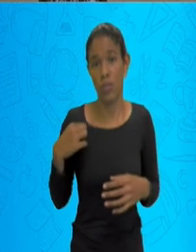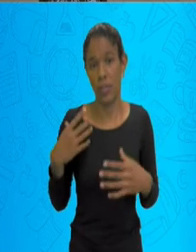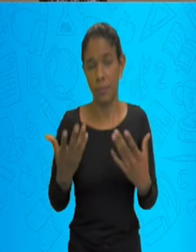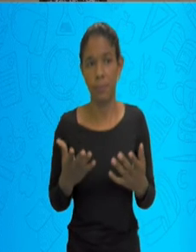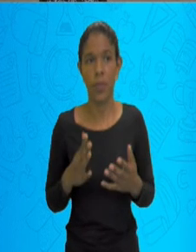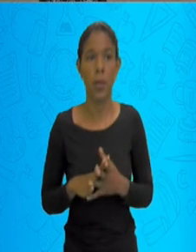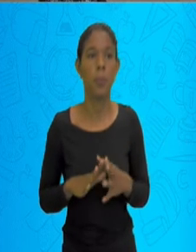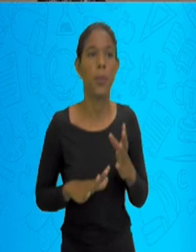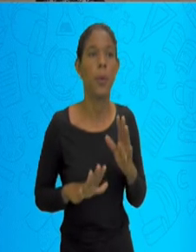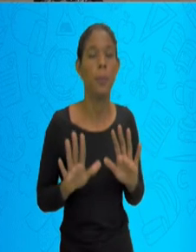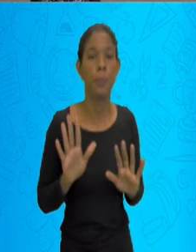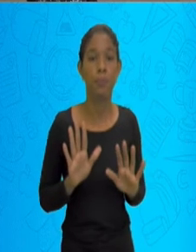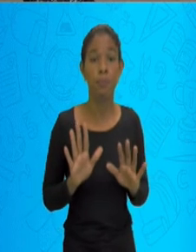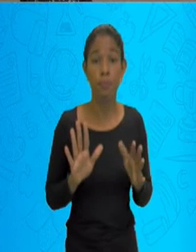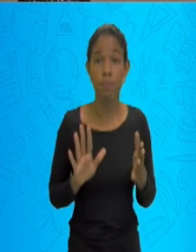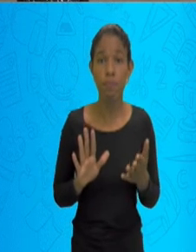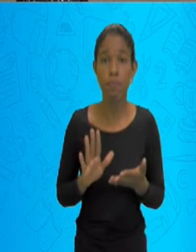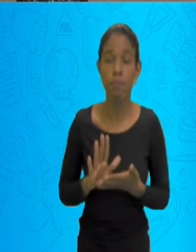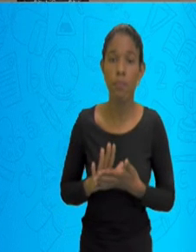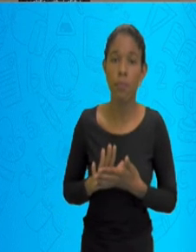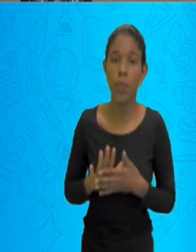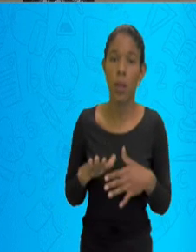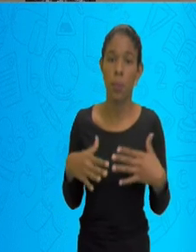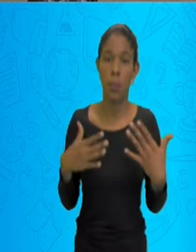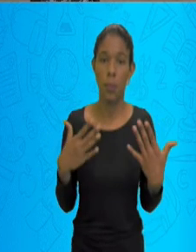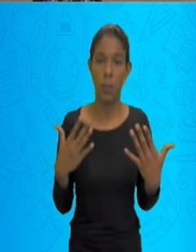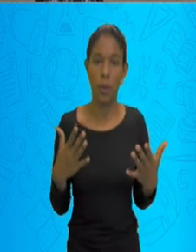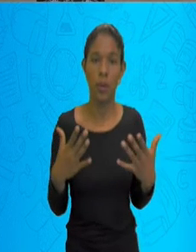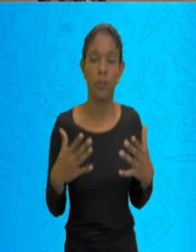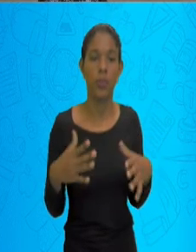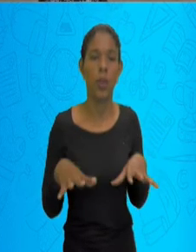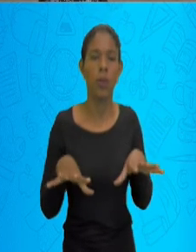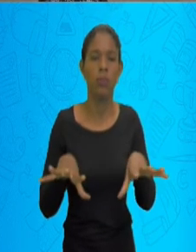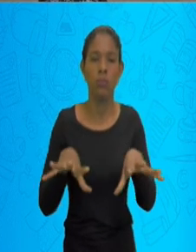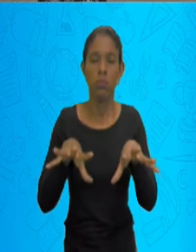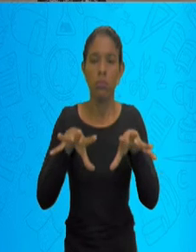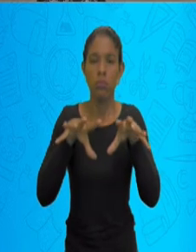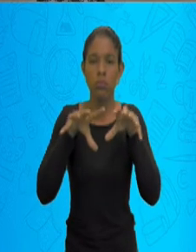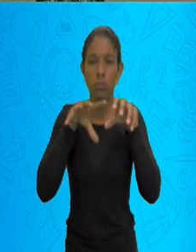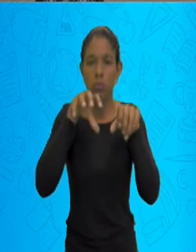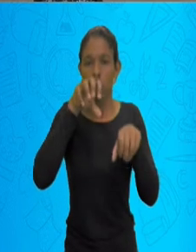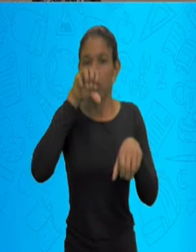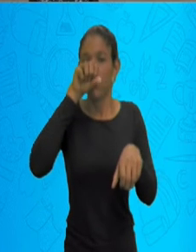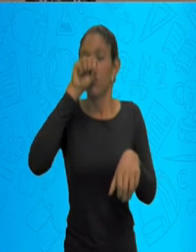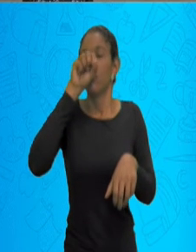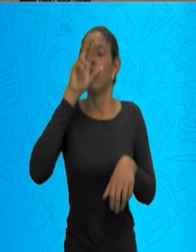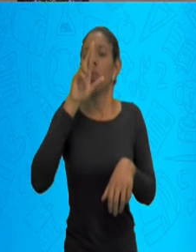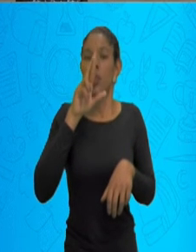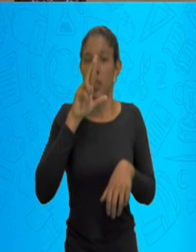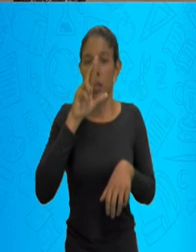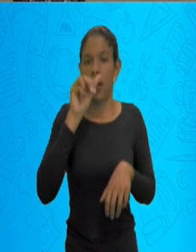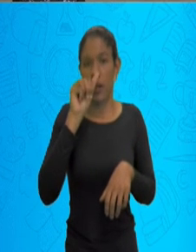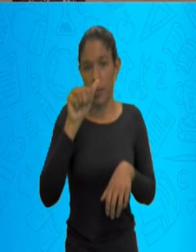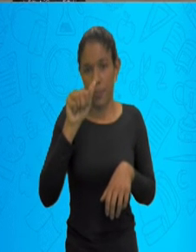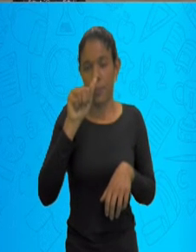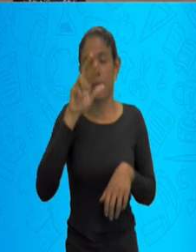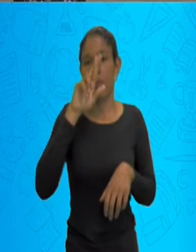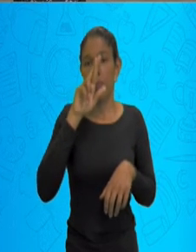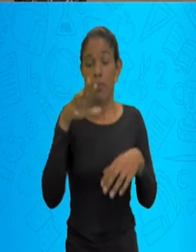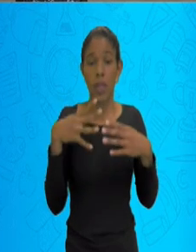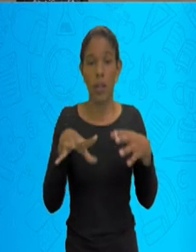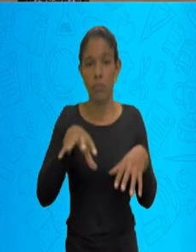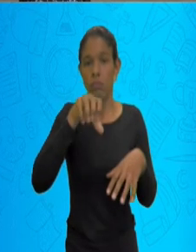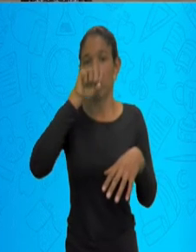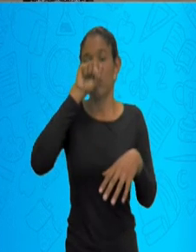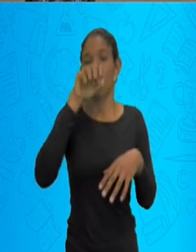que estão ali, os micro-organismos que estão ali naquele meio, eles começam a irritar a mucosa do meu